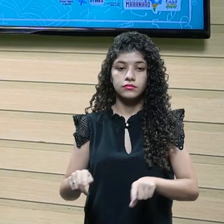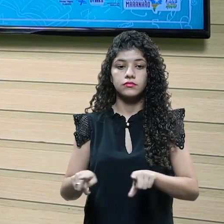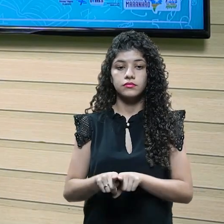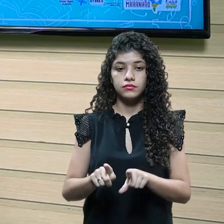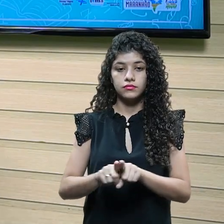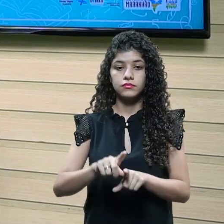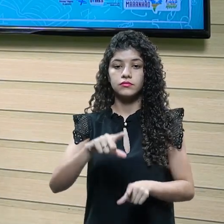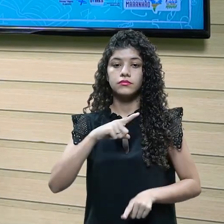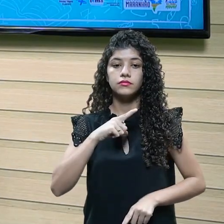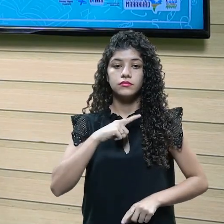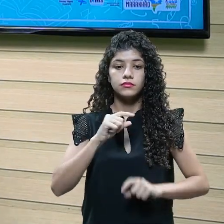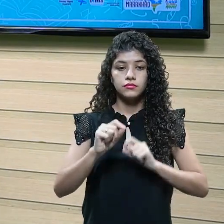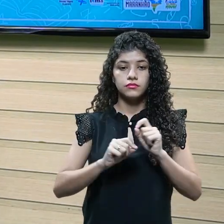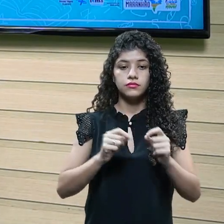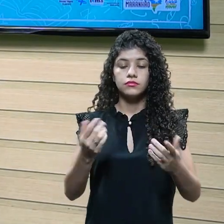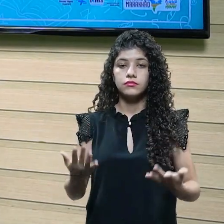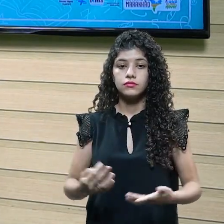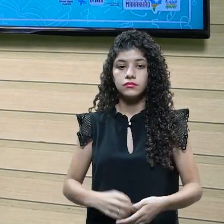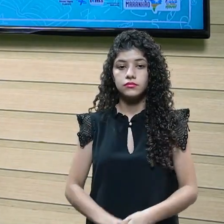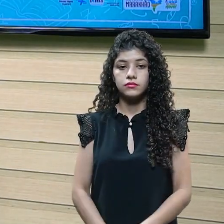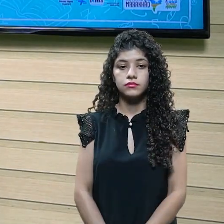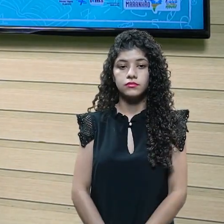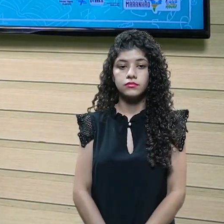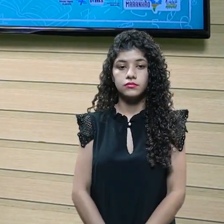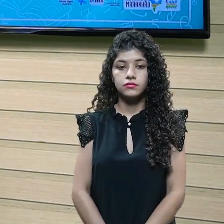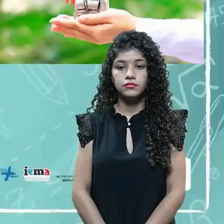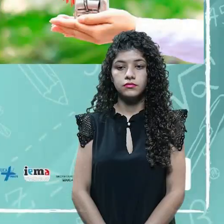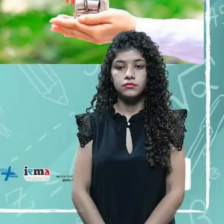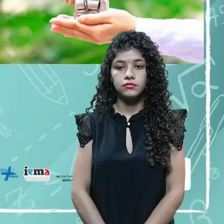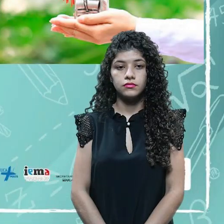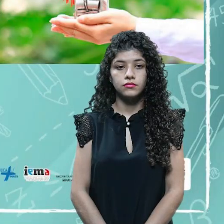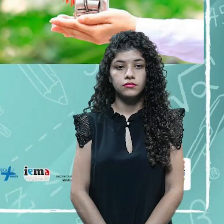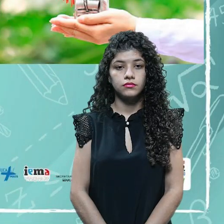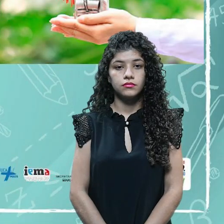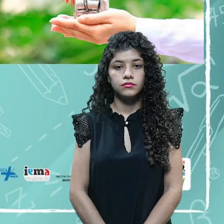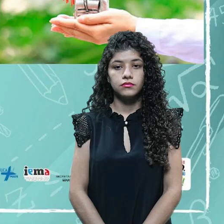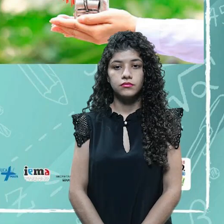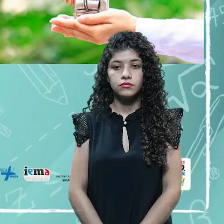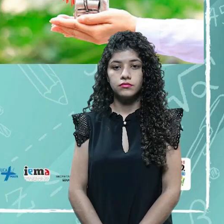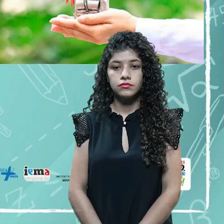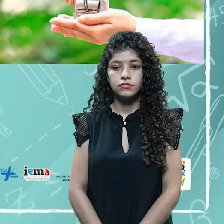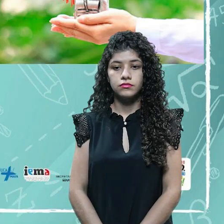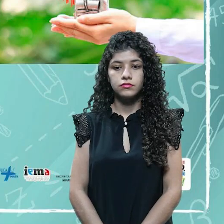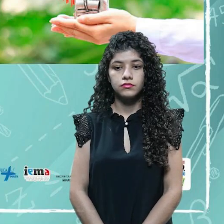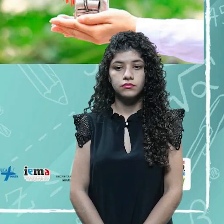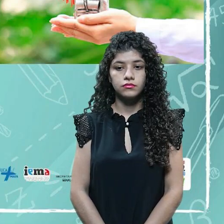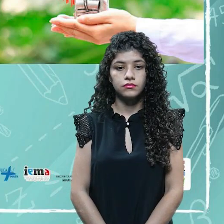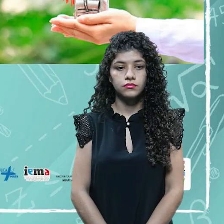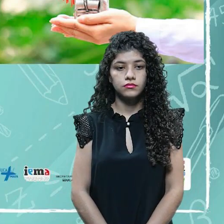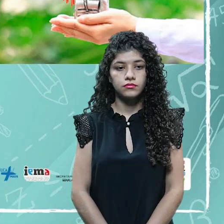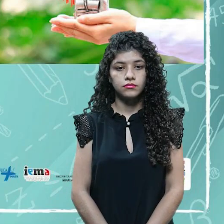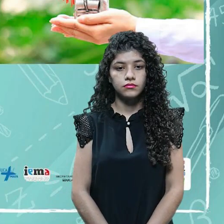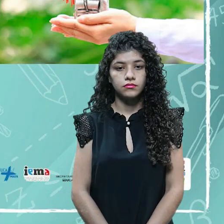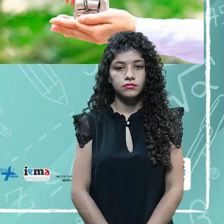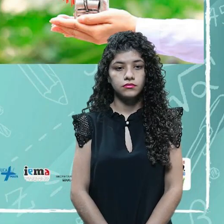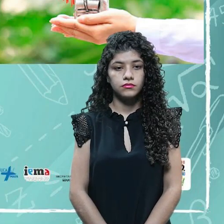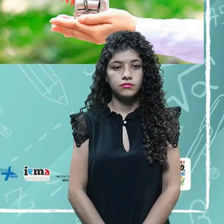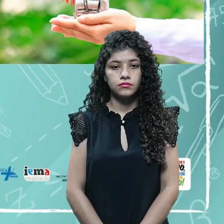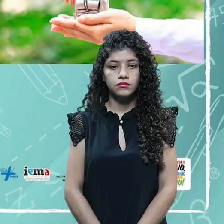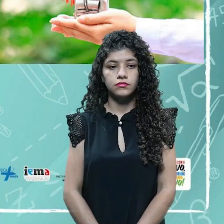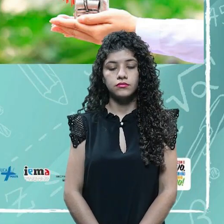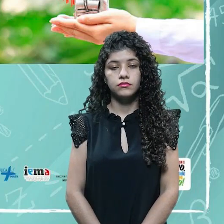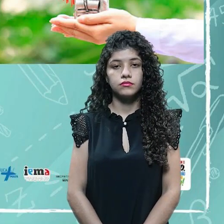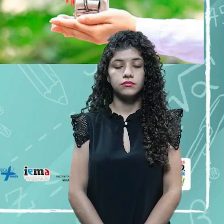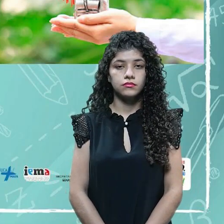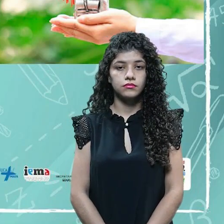faculdade tem uma comissão de cerimonial. Então, vamos lá, considere a contratação de cerimonial. Vamos lá, pensar